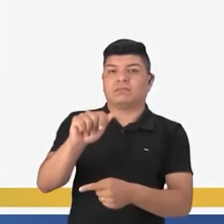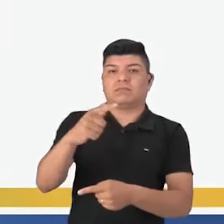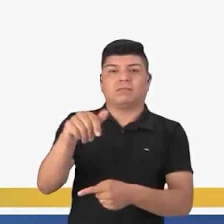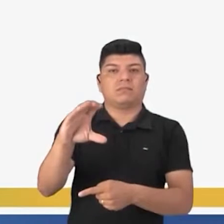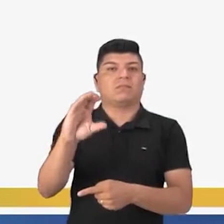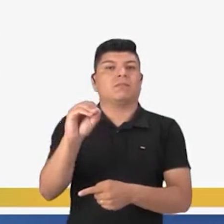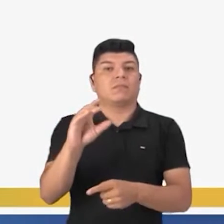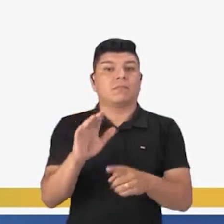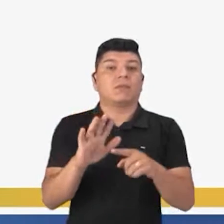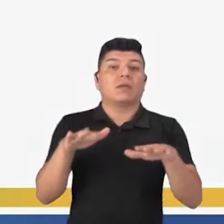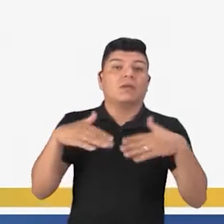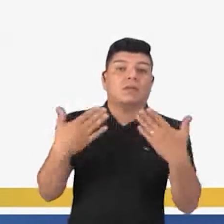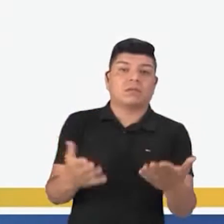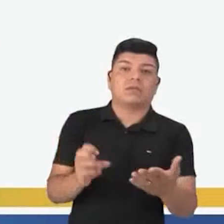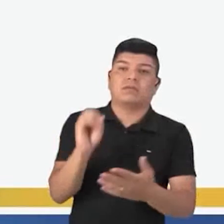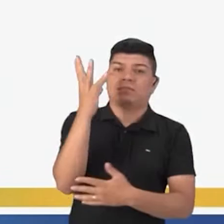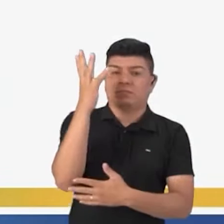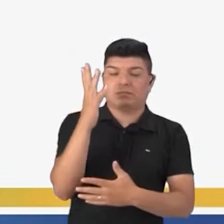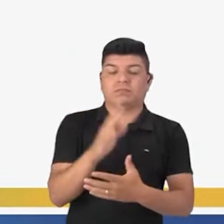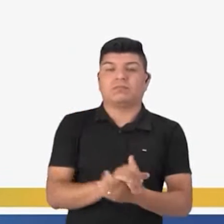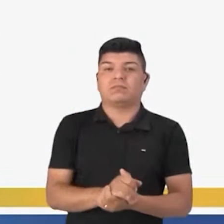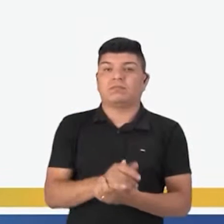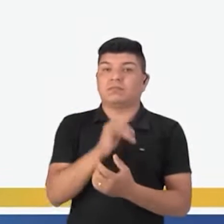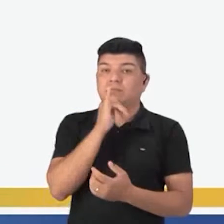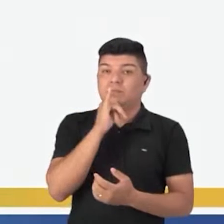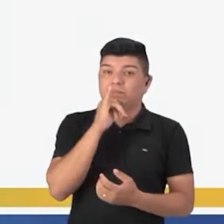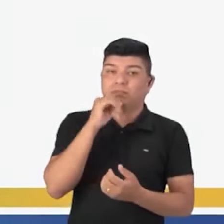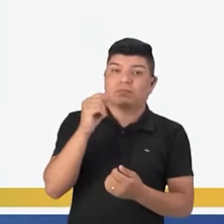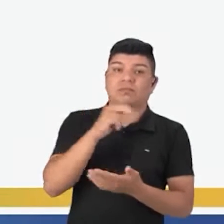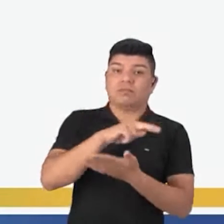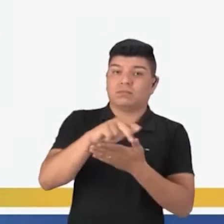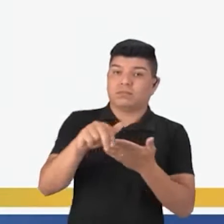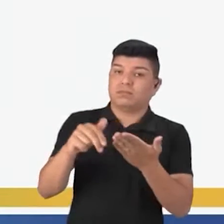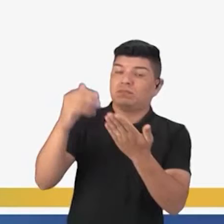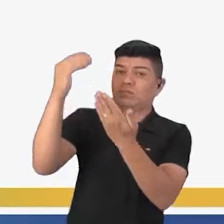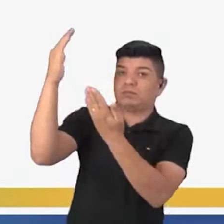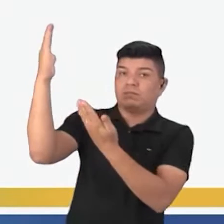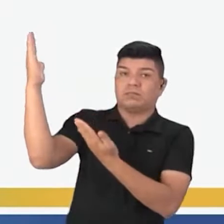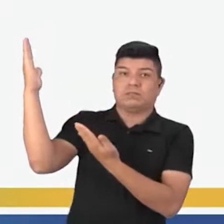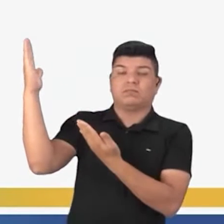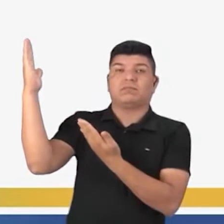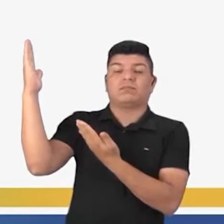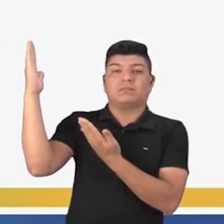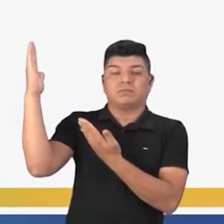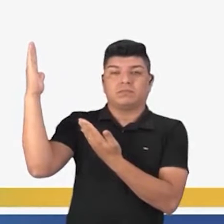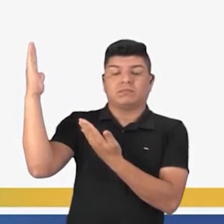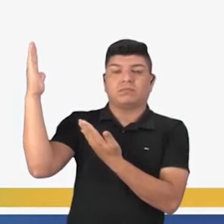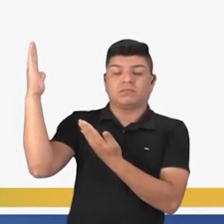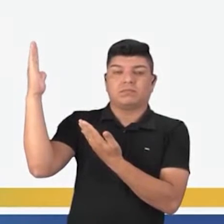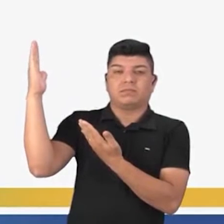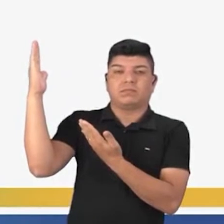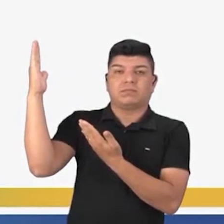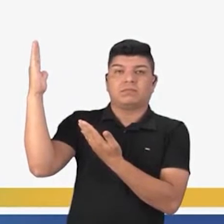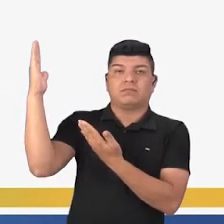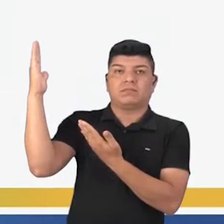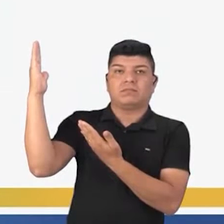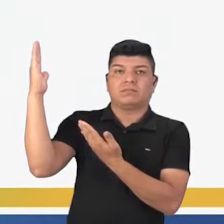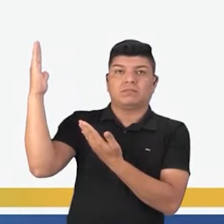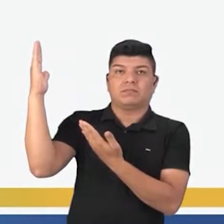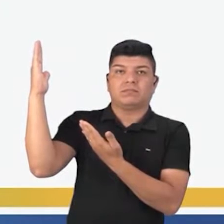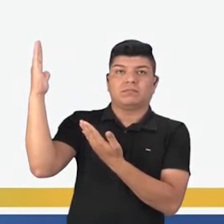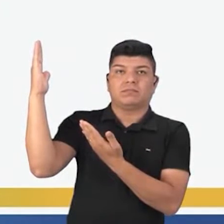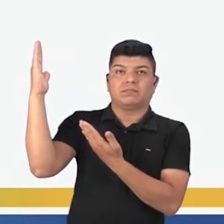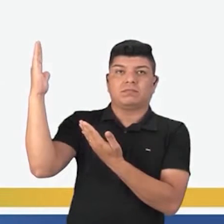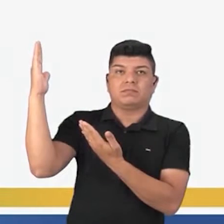pela qual algo acontece. Exemplos. A fim de que, para que,